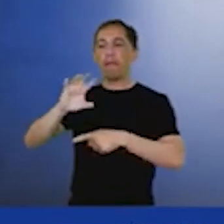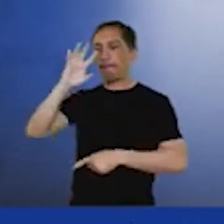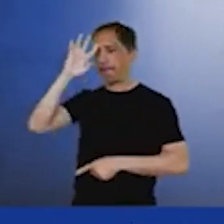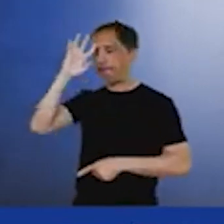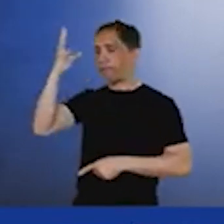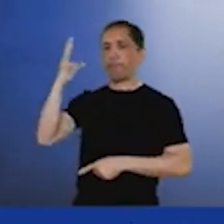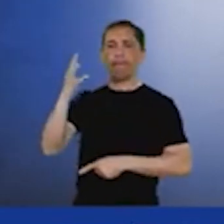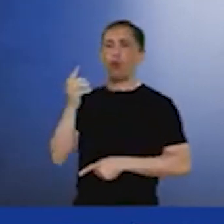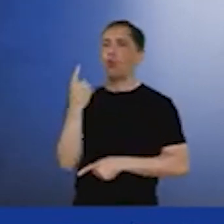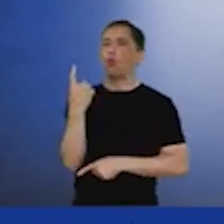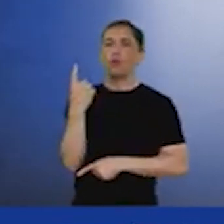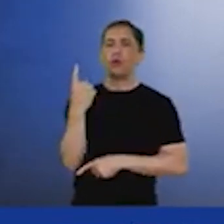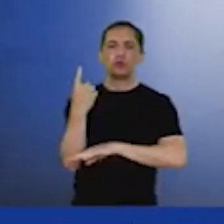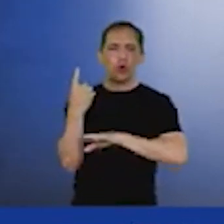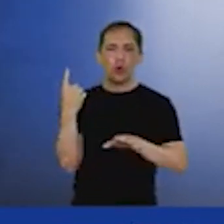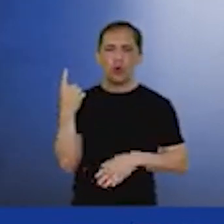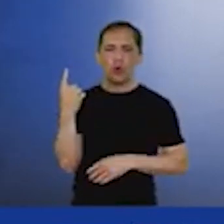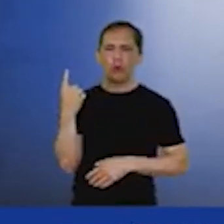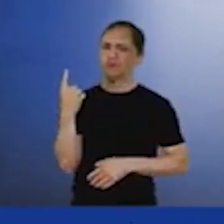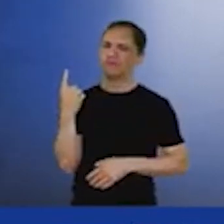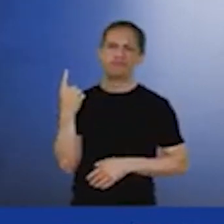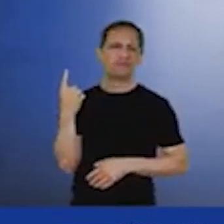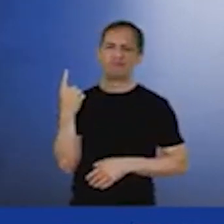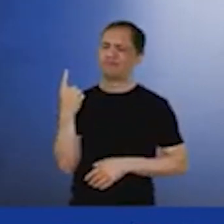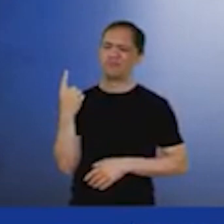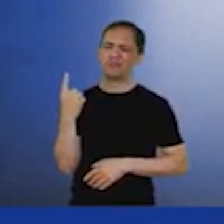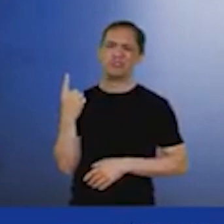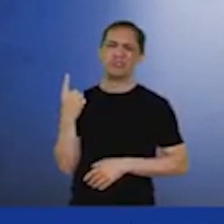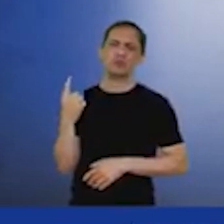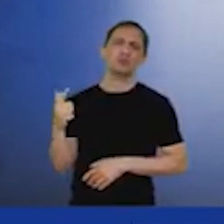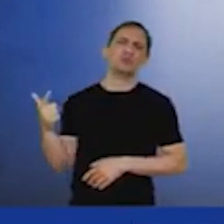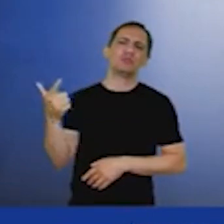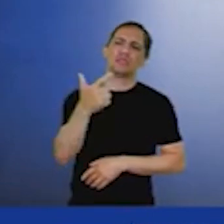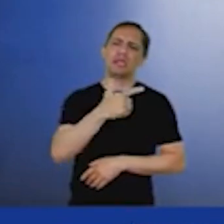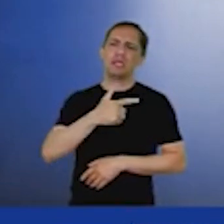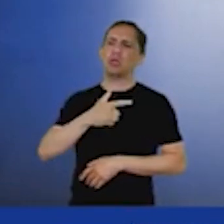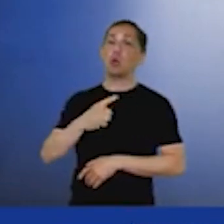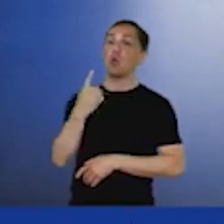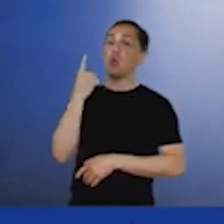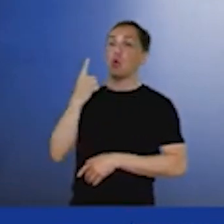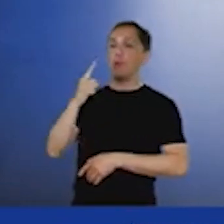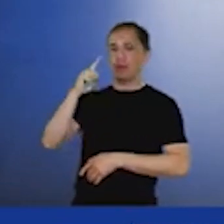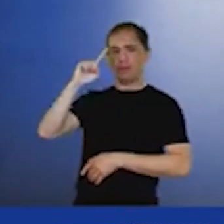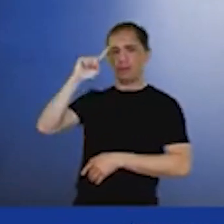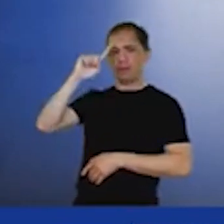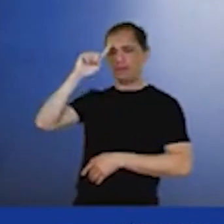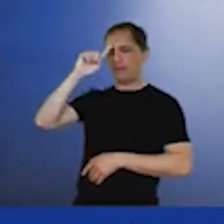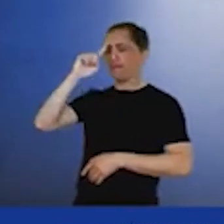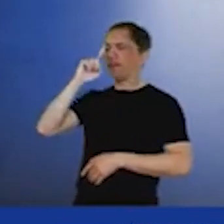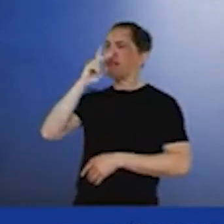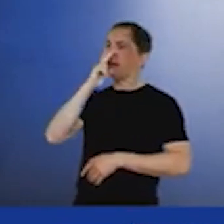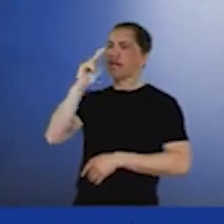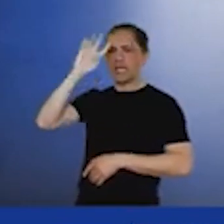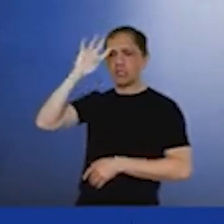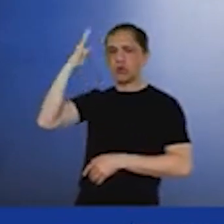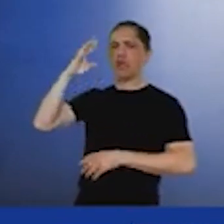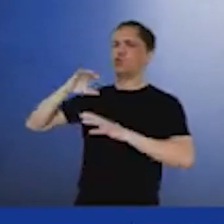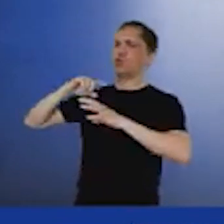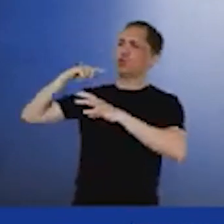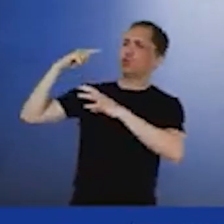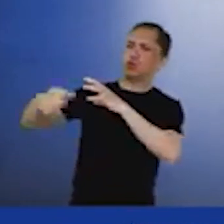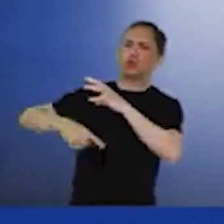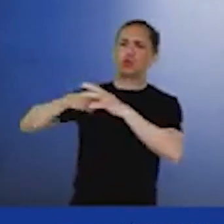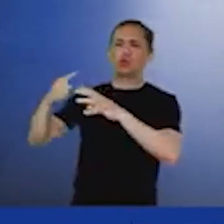única. Não tem uma solução que vá ser única para todos os países e até dentro do próprio Brasil. O Brasil é muito grande, tem uma